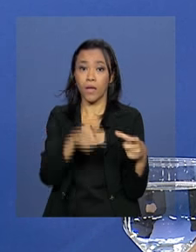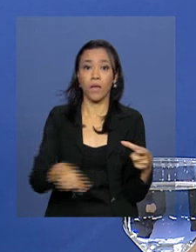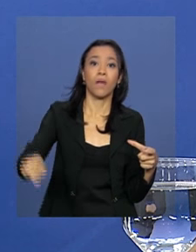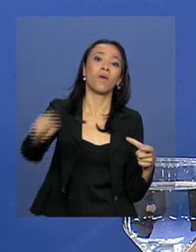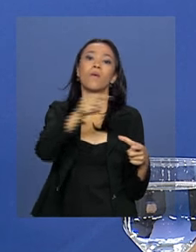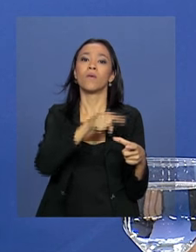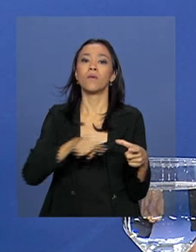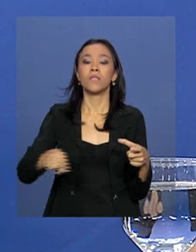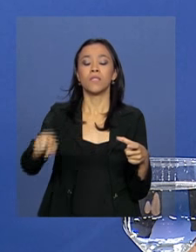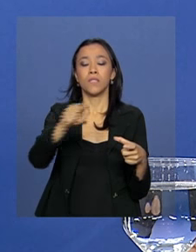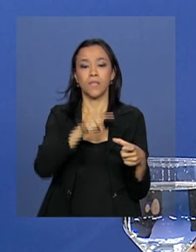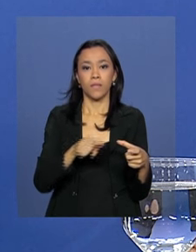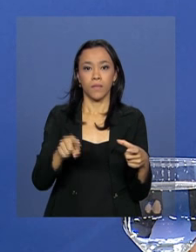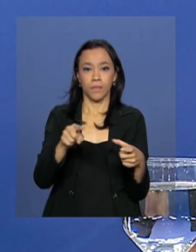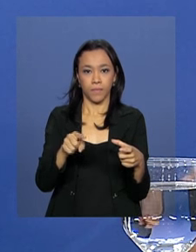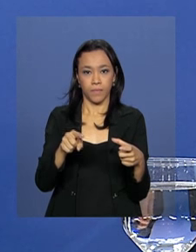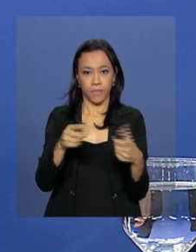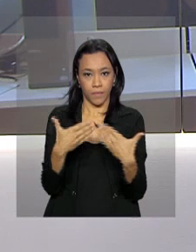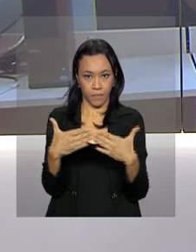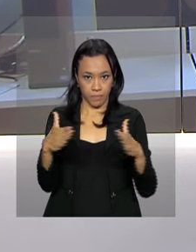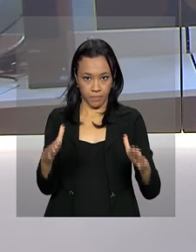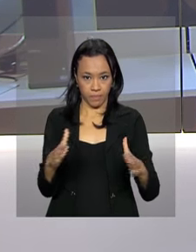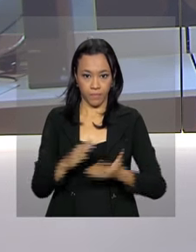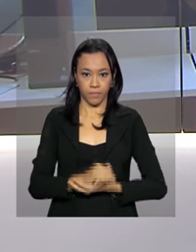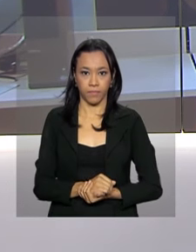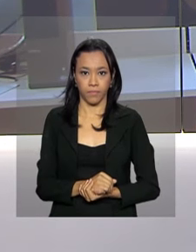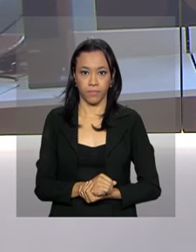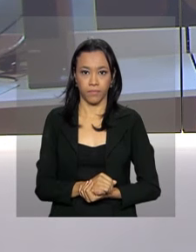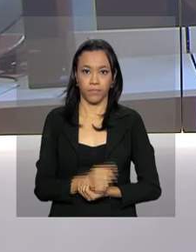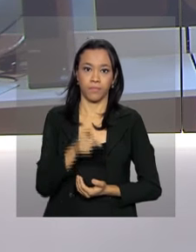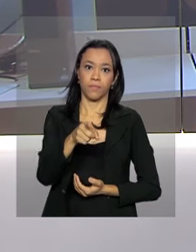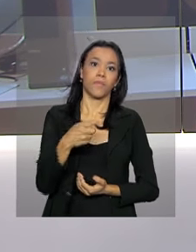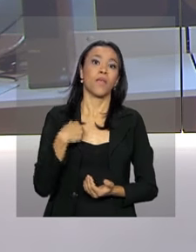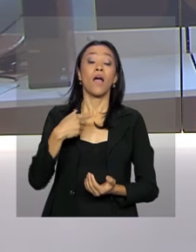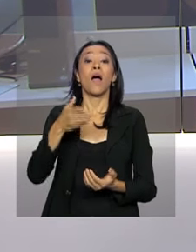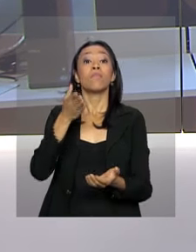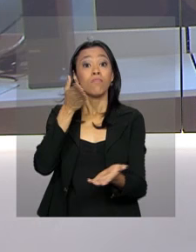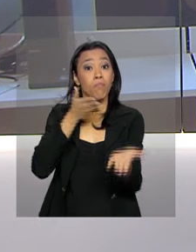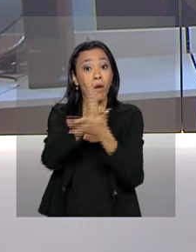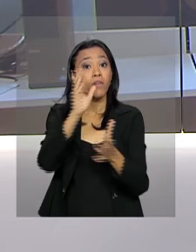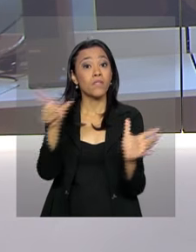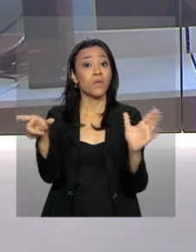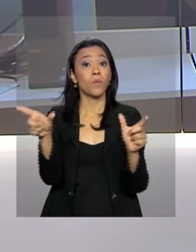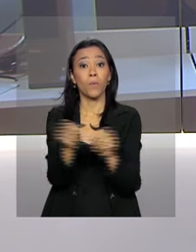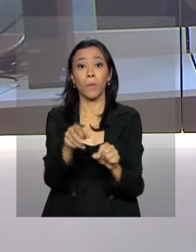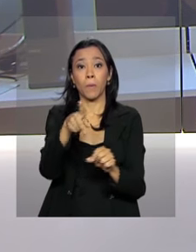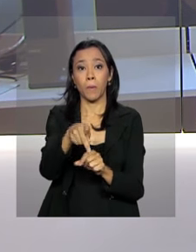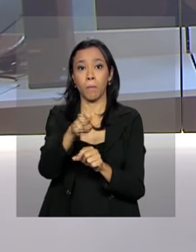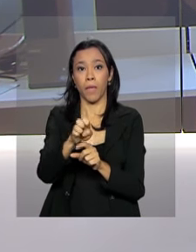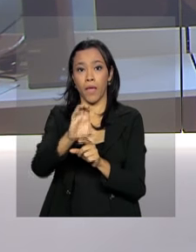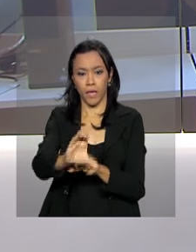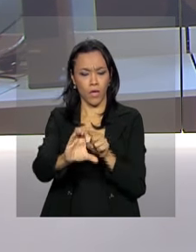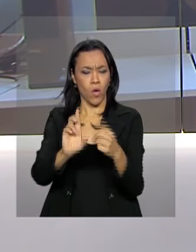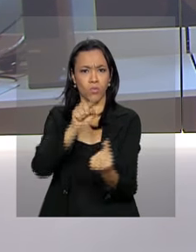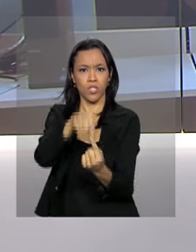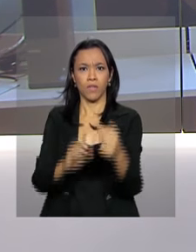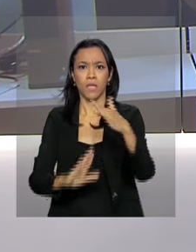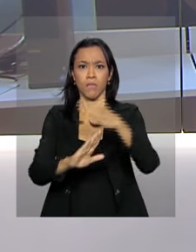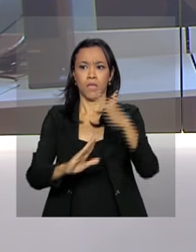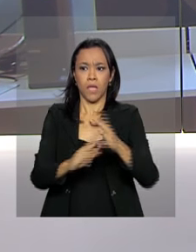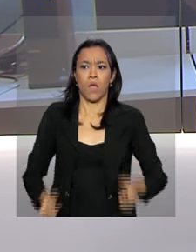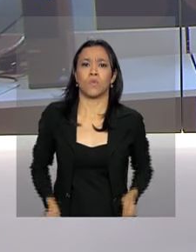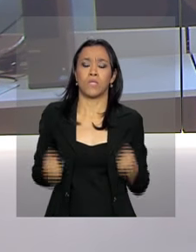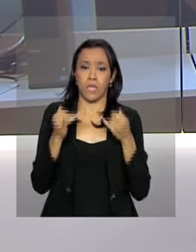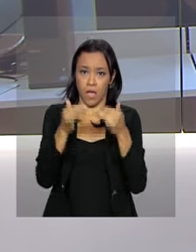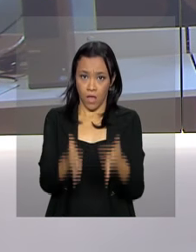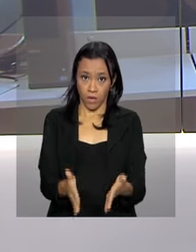em abril. E a aprovação da PEC, que limita os gastos públicos, é uma prioridade do governo